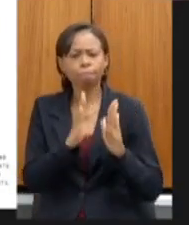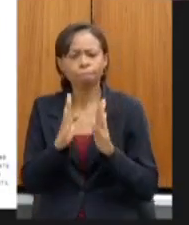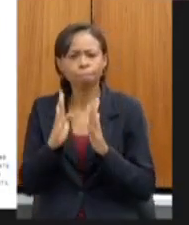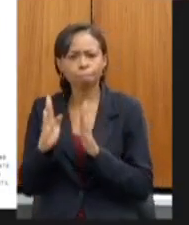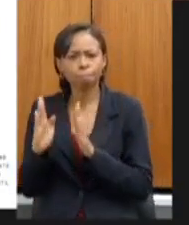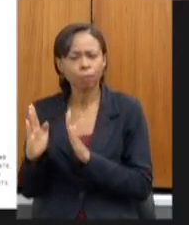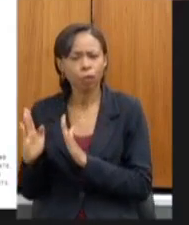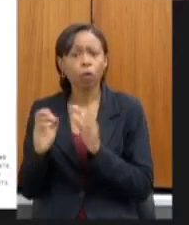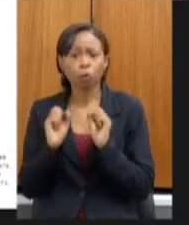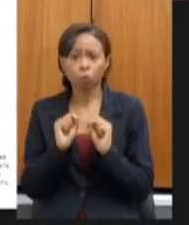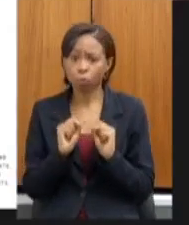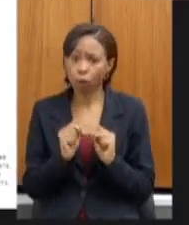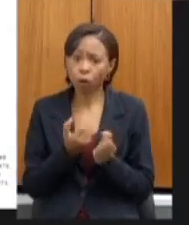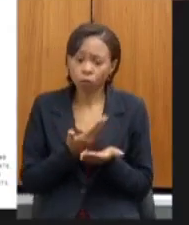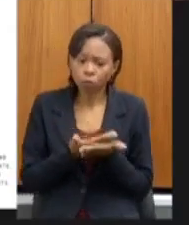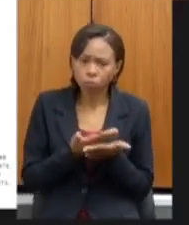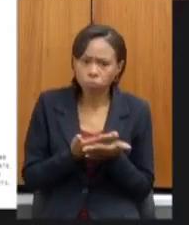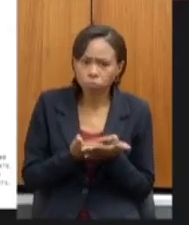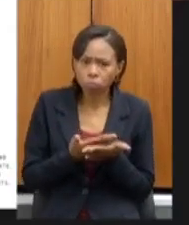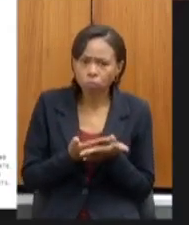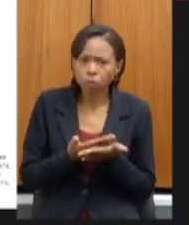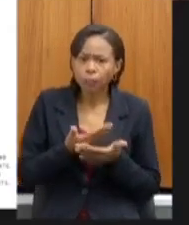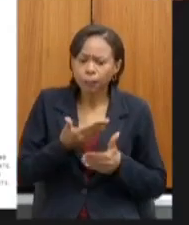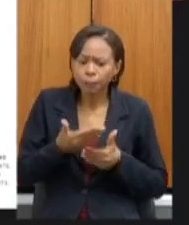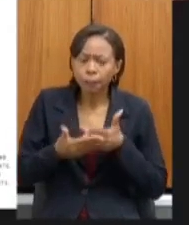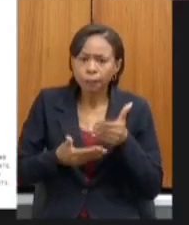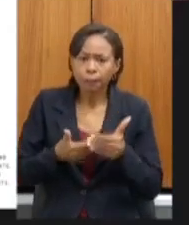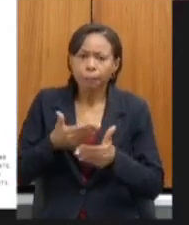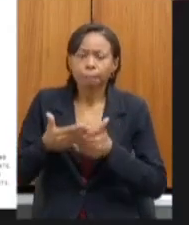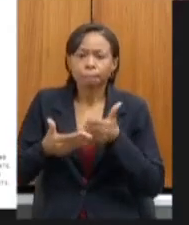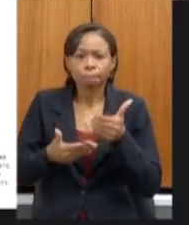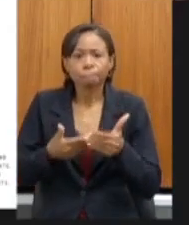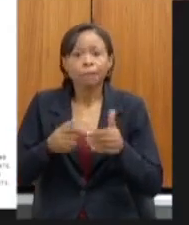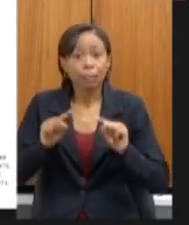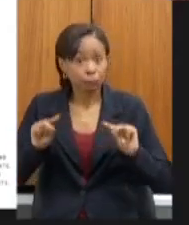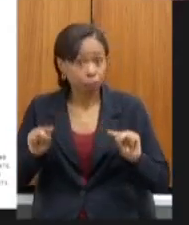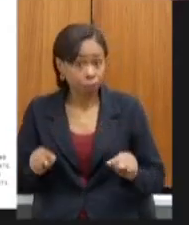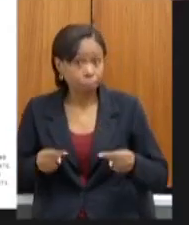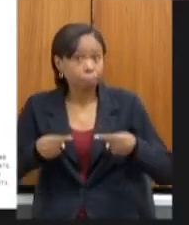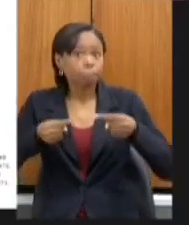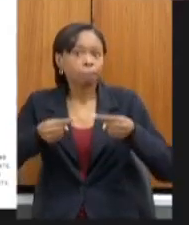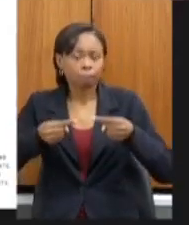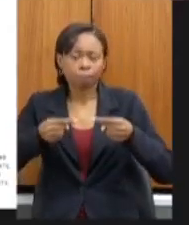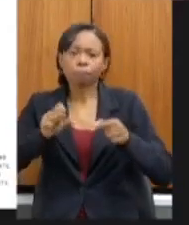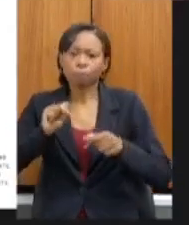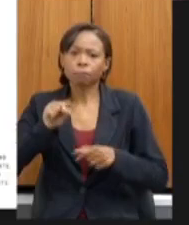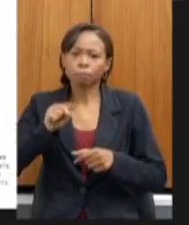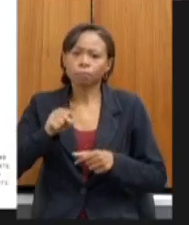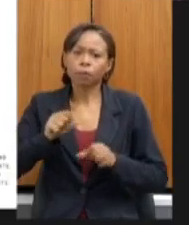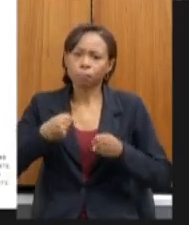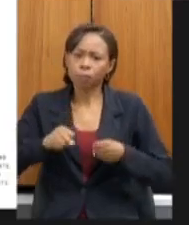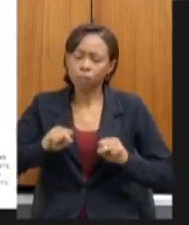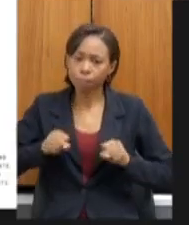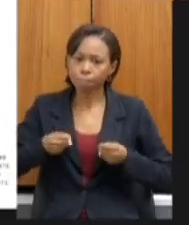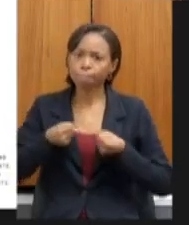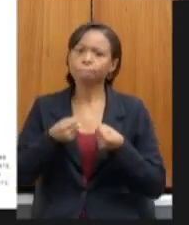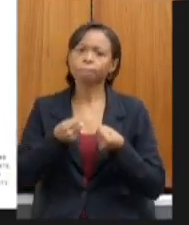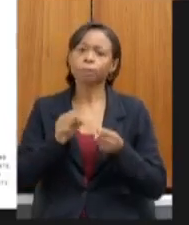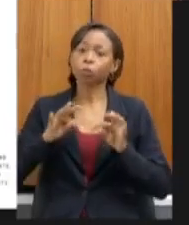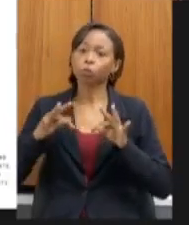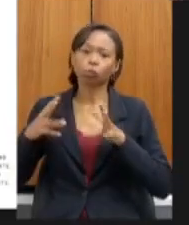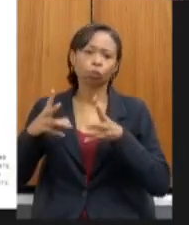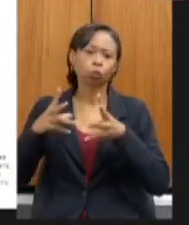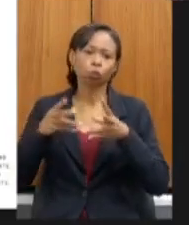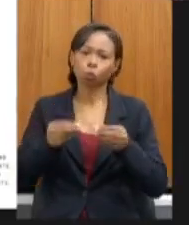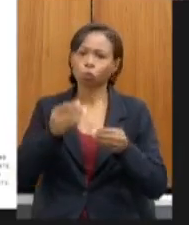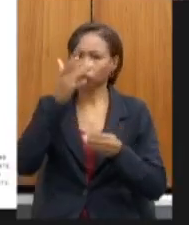de estudos mesmo sabendo que esse processo é bastante desafiador e demanda muita energia de todo mundo que está envolvido